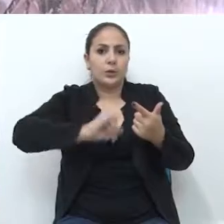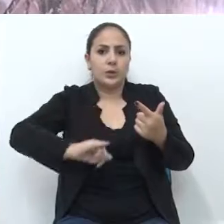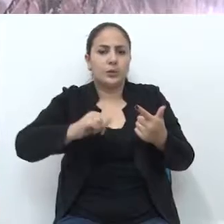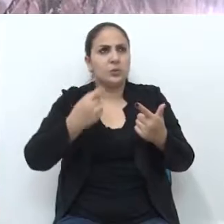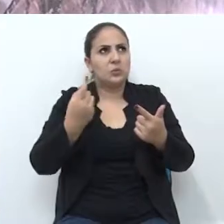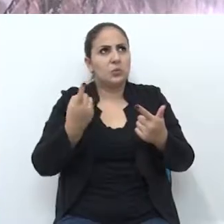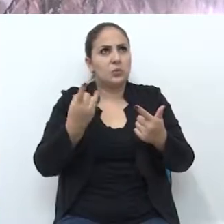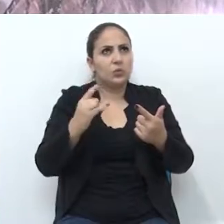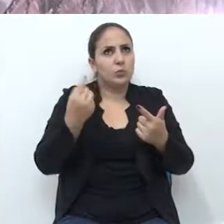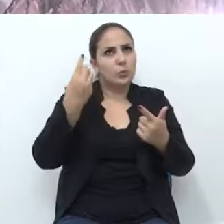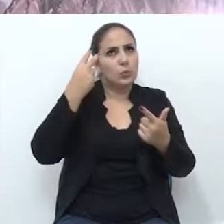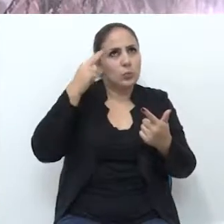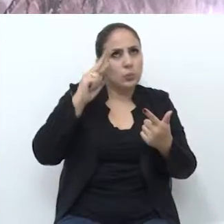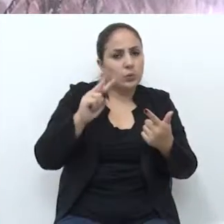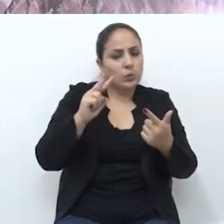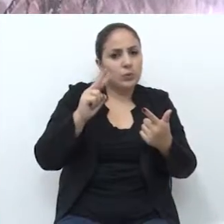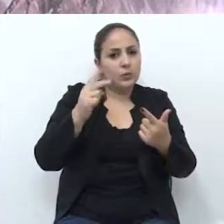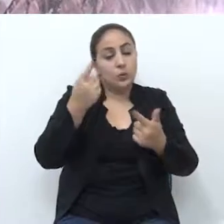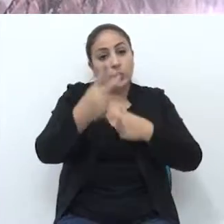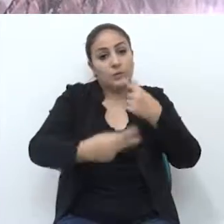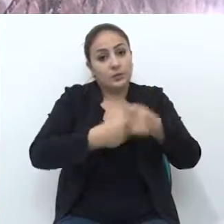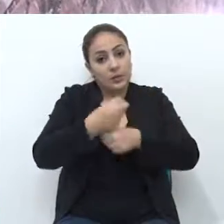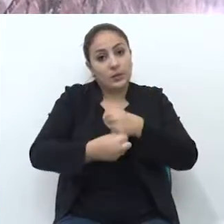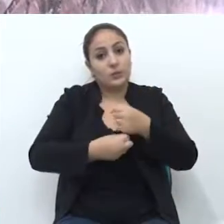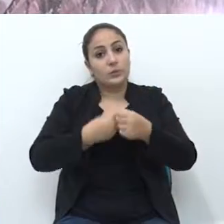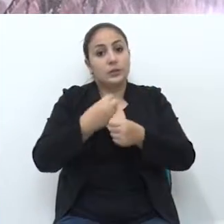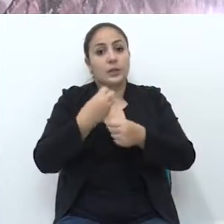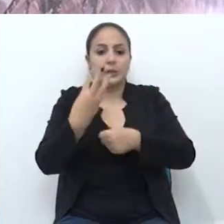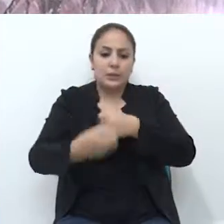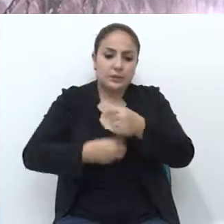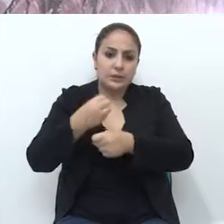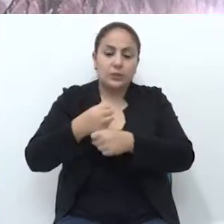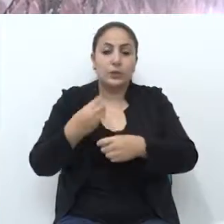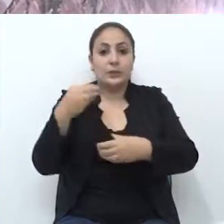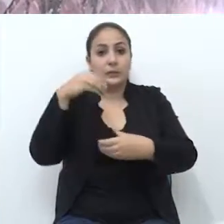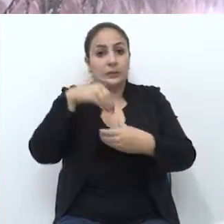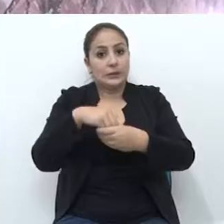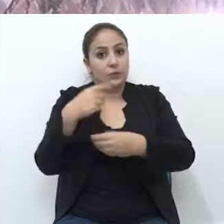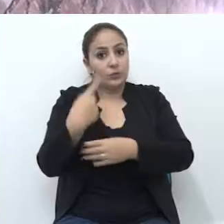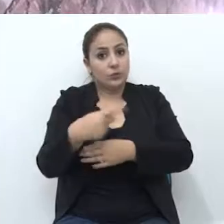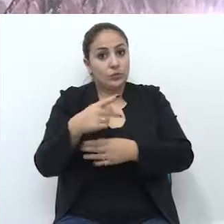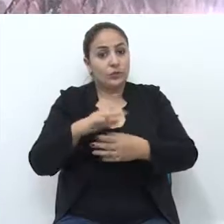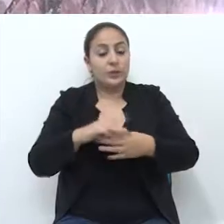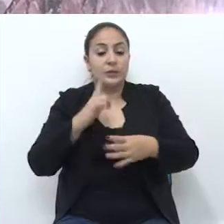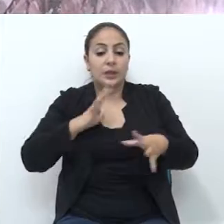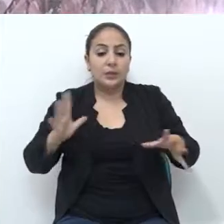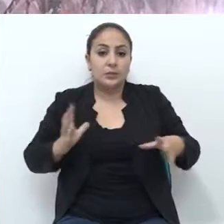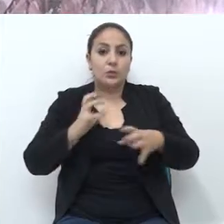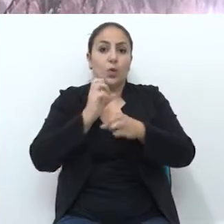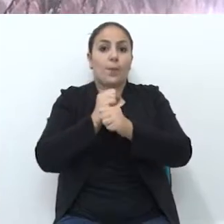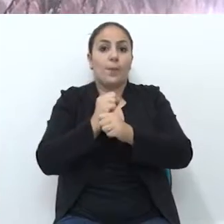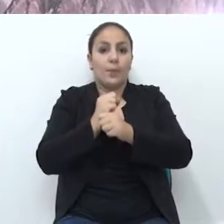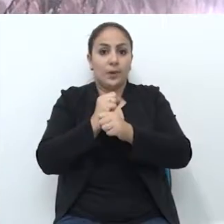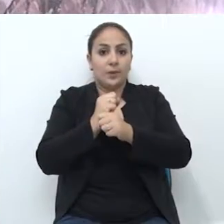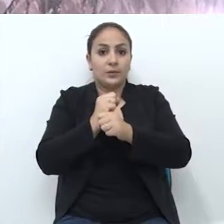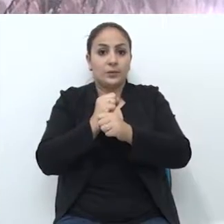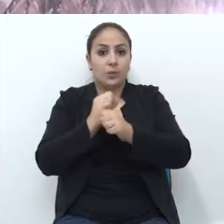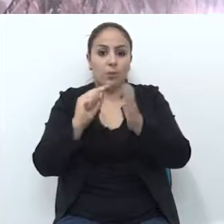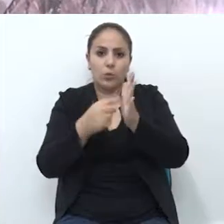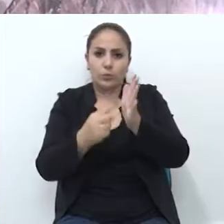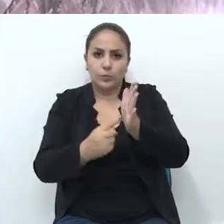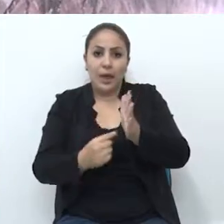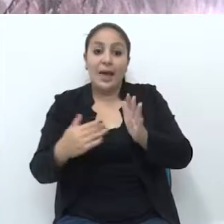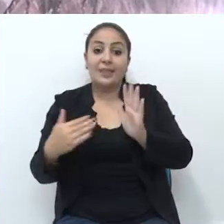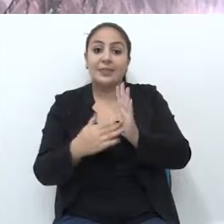três anos, e assim por diante. Então, dentro dessa tabela, o esportista vai ter a soma dos pontos, que vai até 100 pontos,